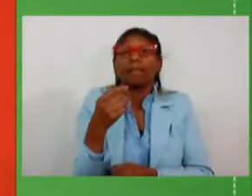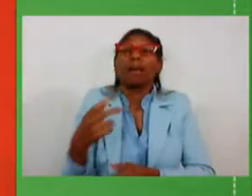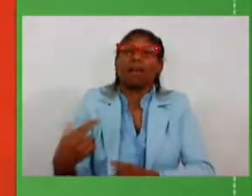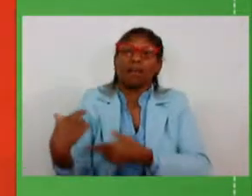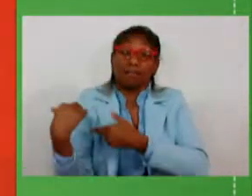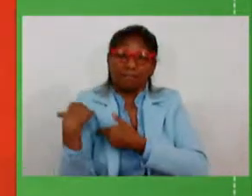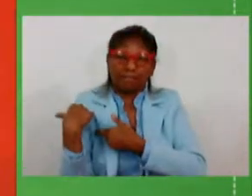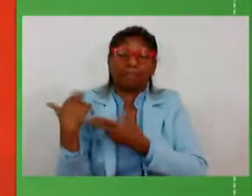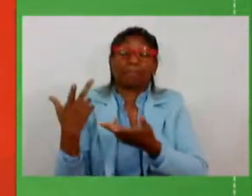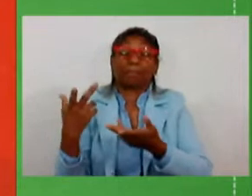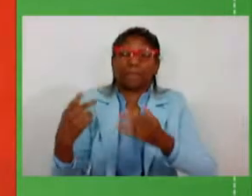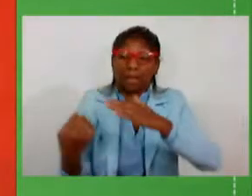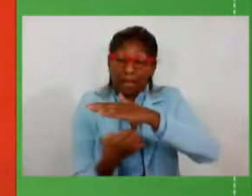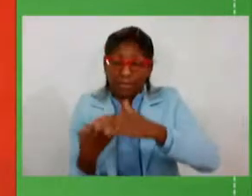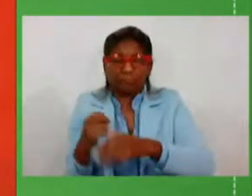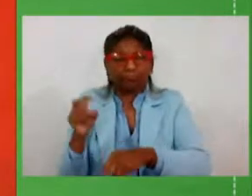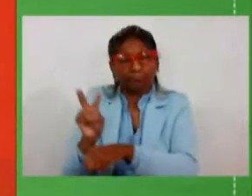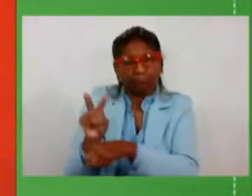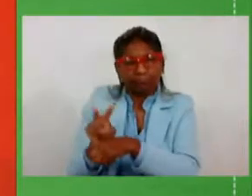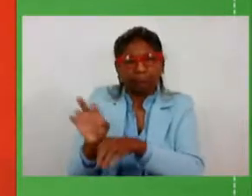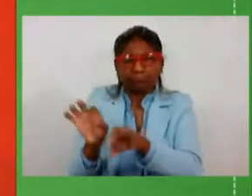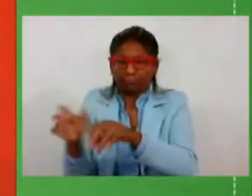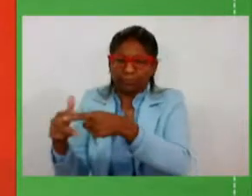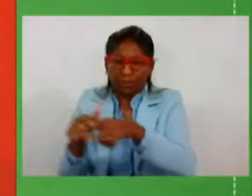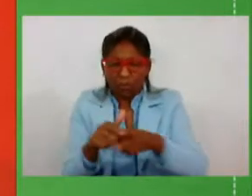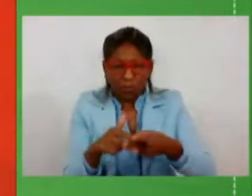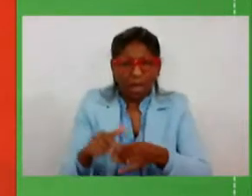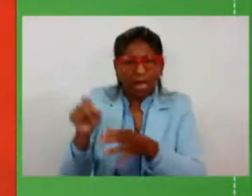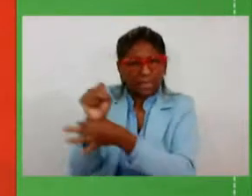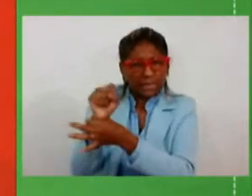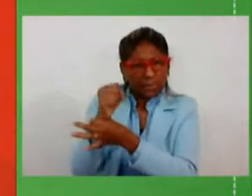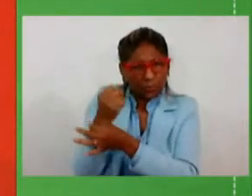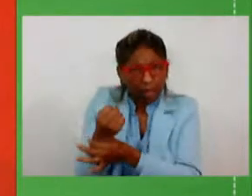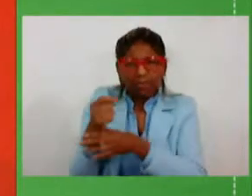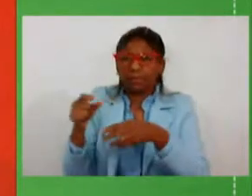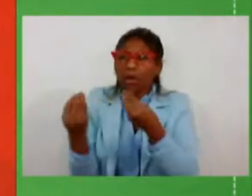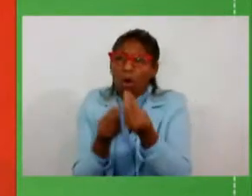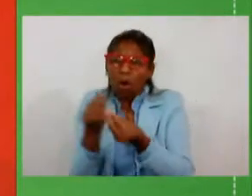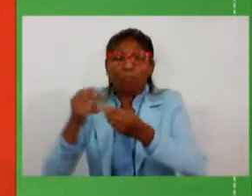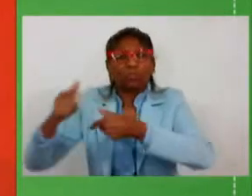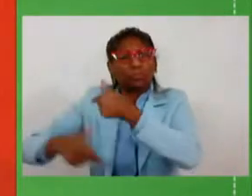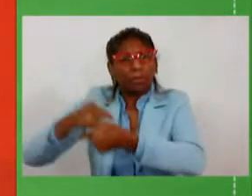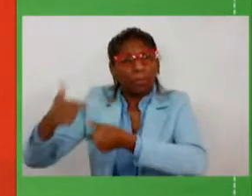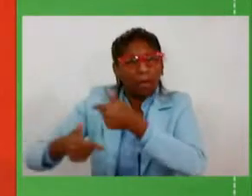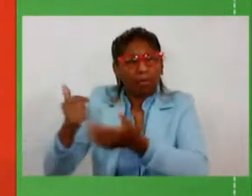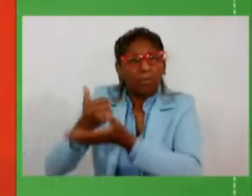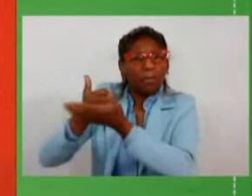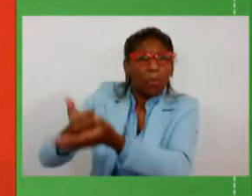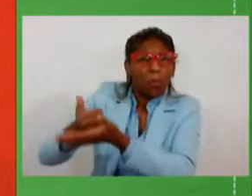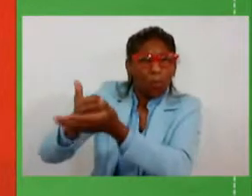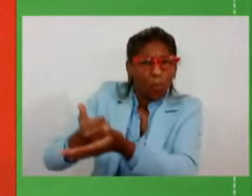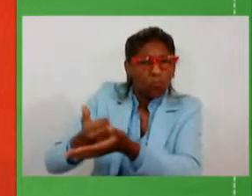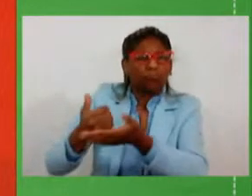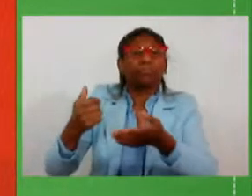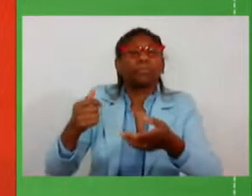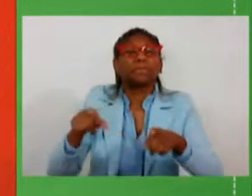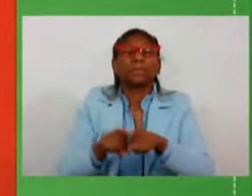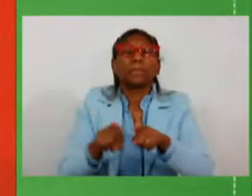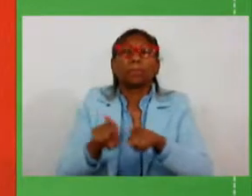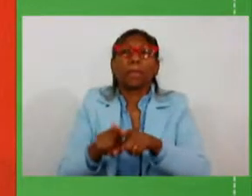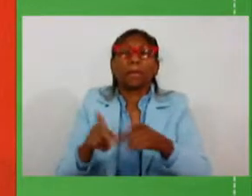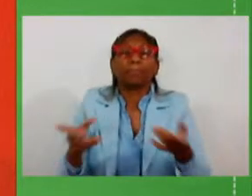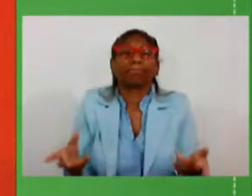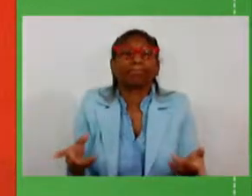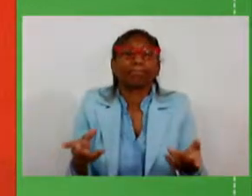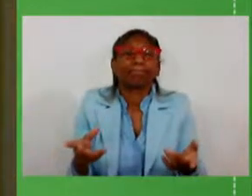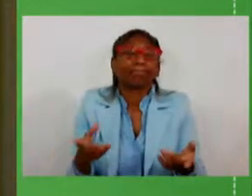condicionadas ao volume do tráfego, assegurando o nível de serviço aos usuários, a previsão de intervenções prioritárias,